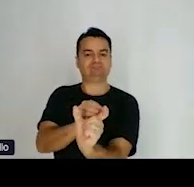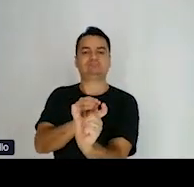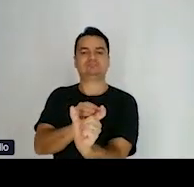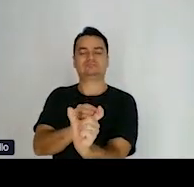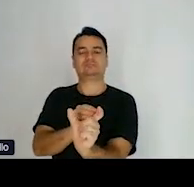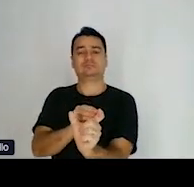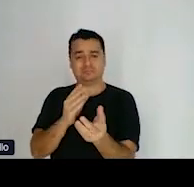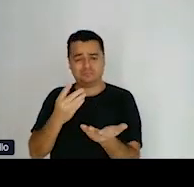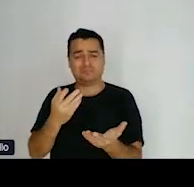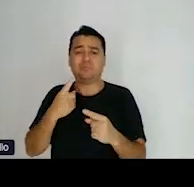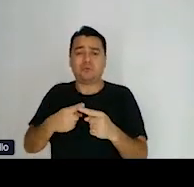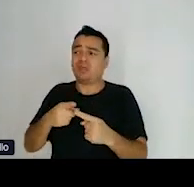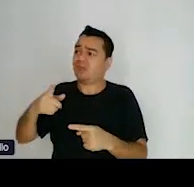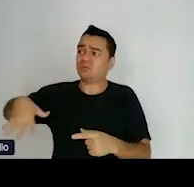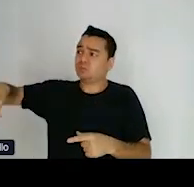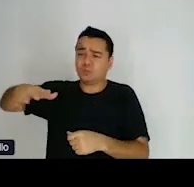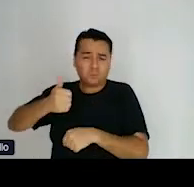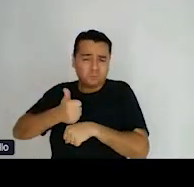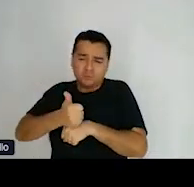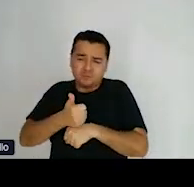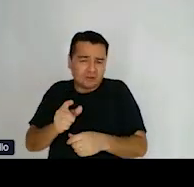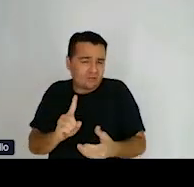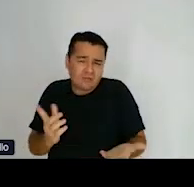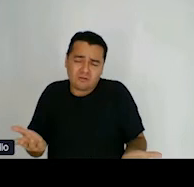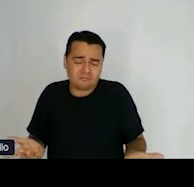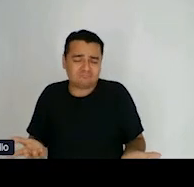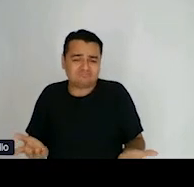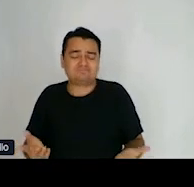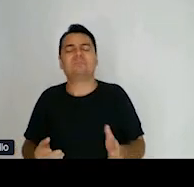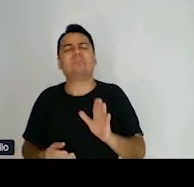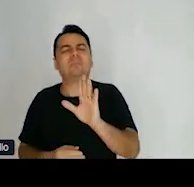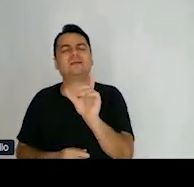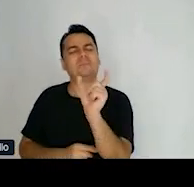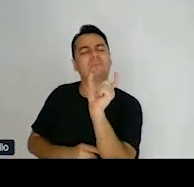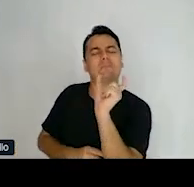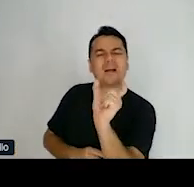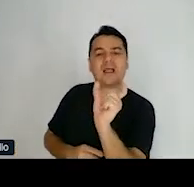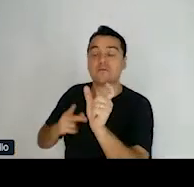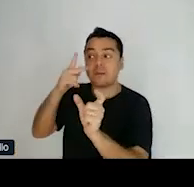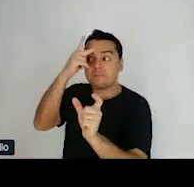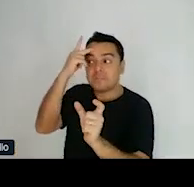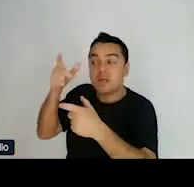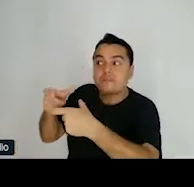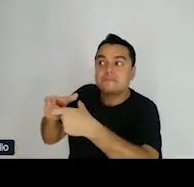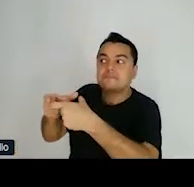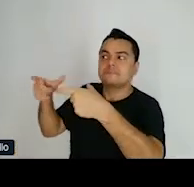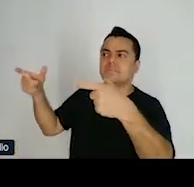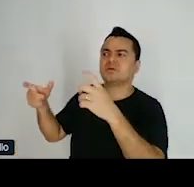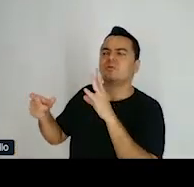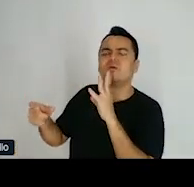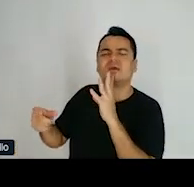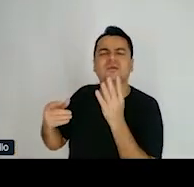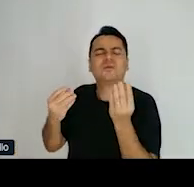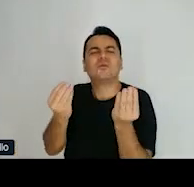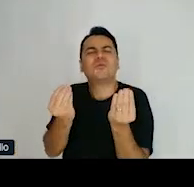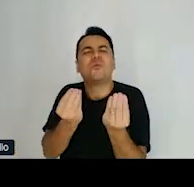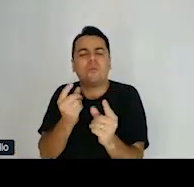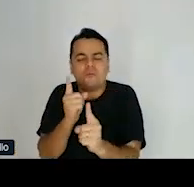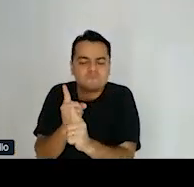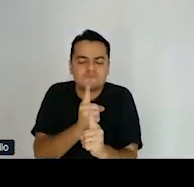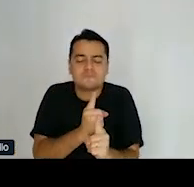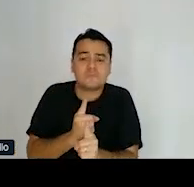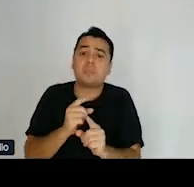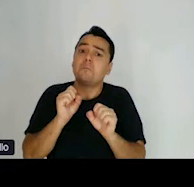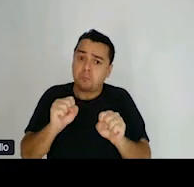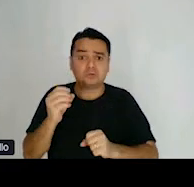especialista no assunto. E como é que a gente acha essa palavra conhecida? É possível identificar ela através de testes com